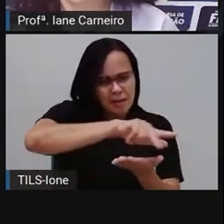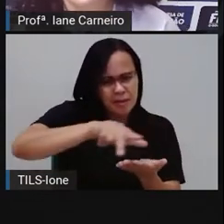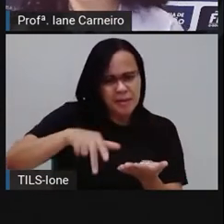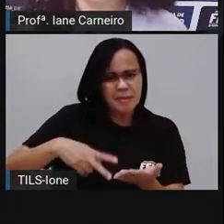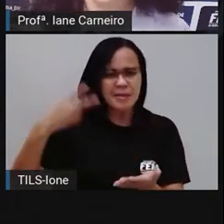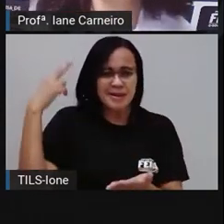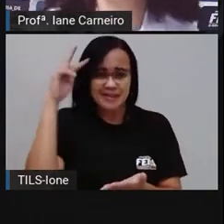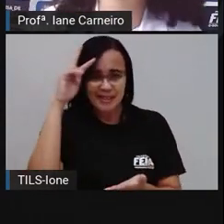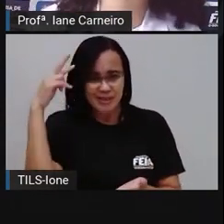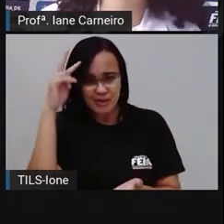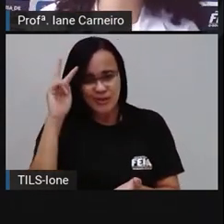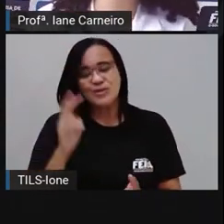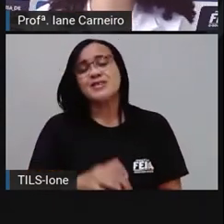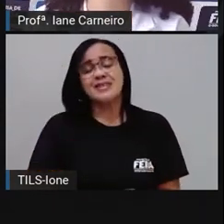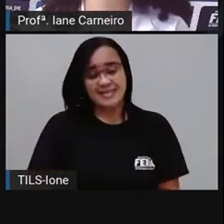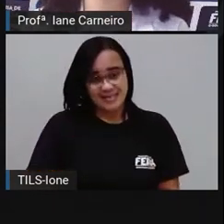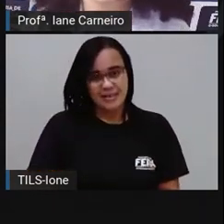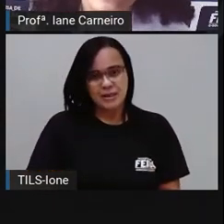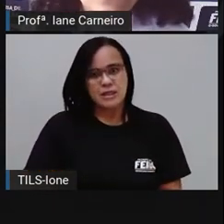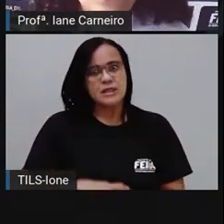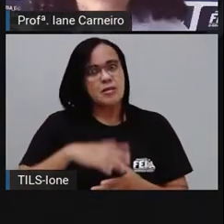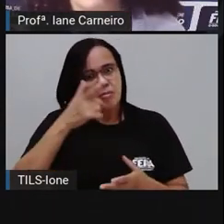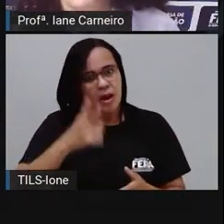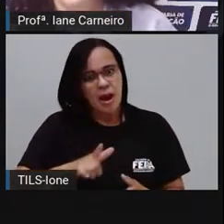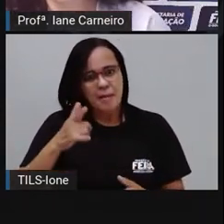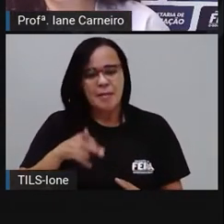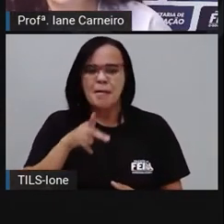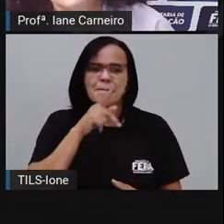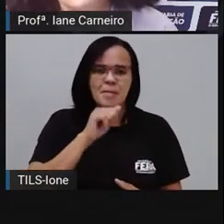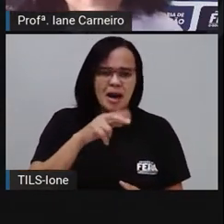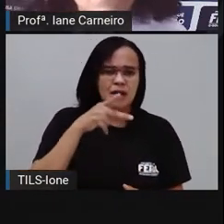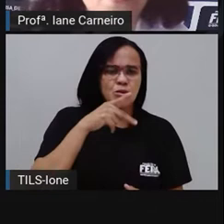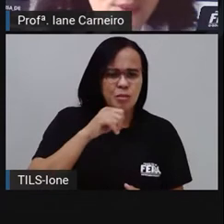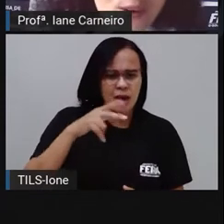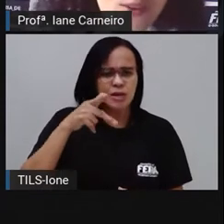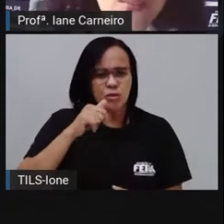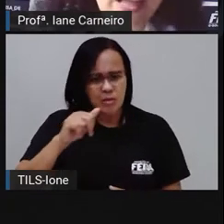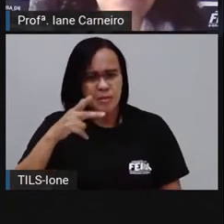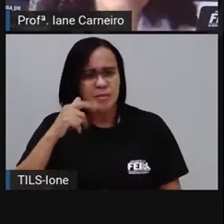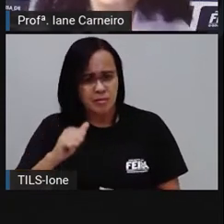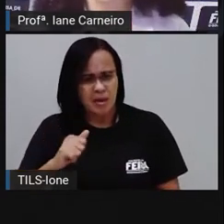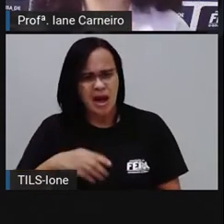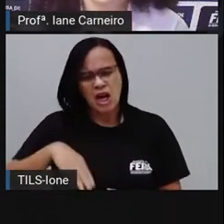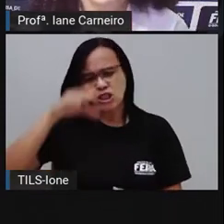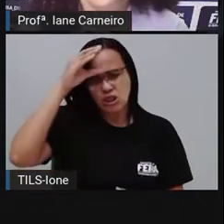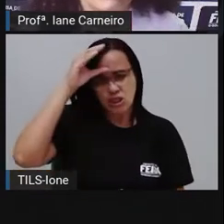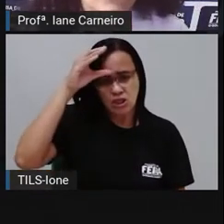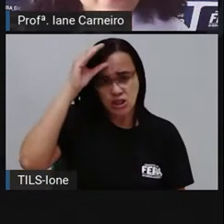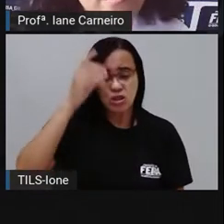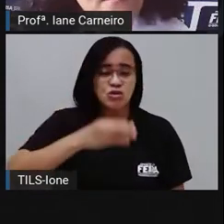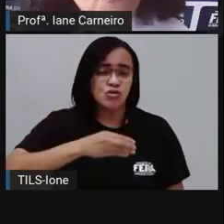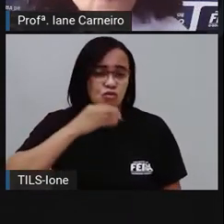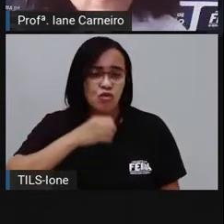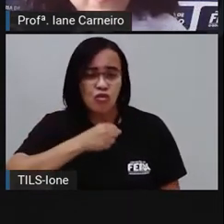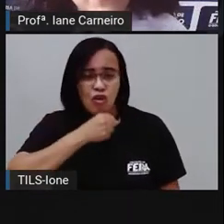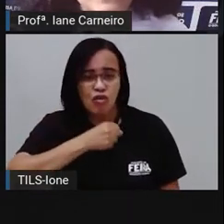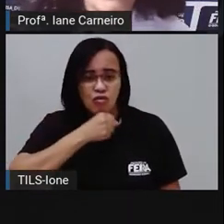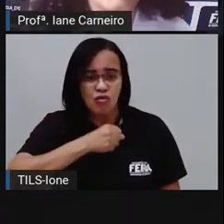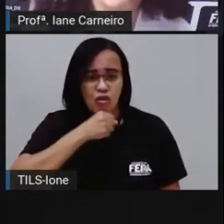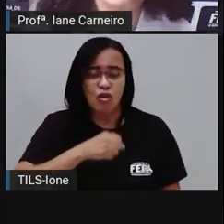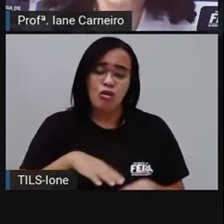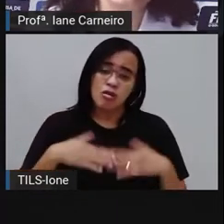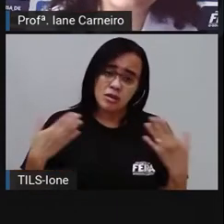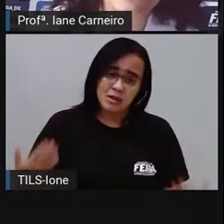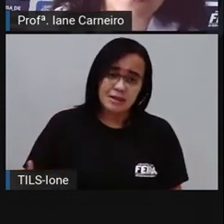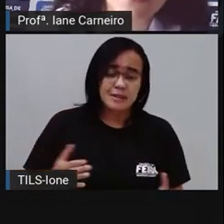falou do pai, do pai, do pai, do Ângelo, do avô, do tio, da avó, né? E aí, a pró queria saber de vocês. Assim